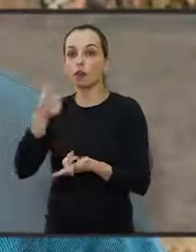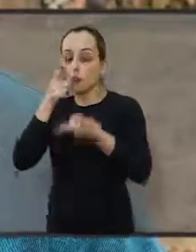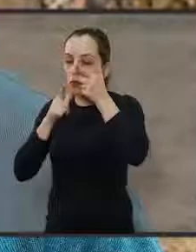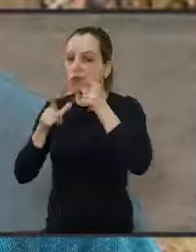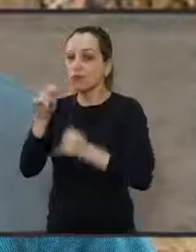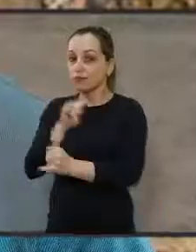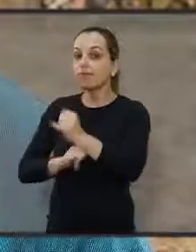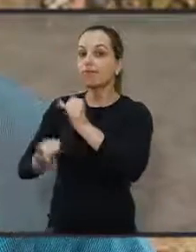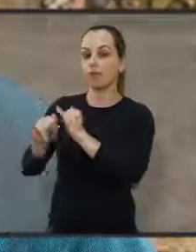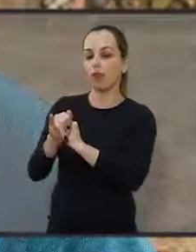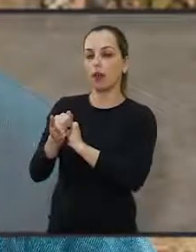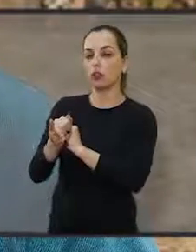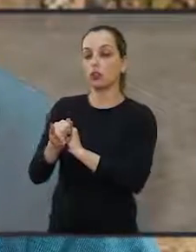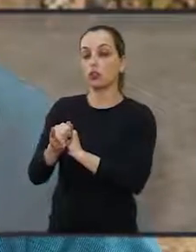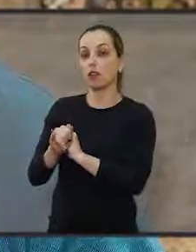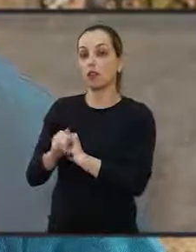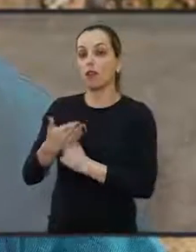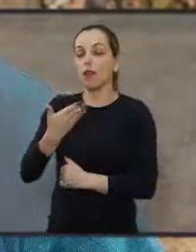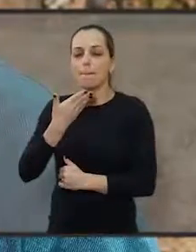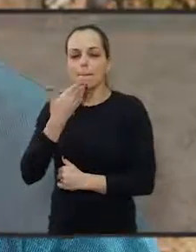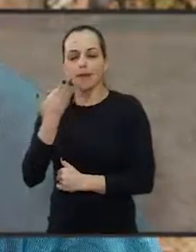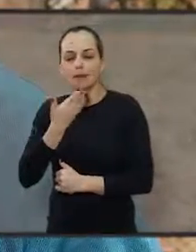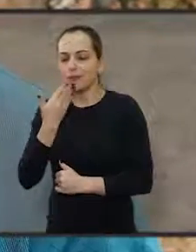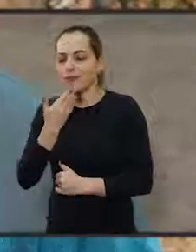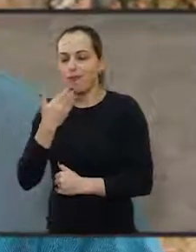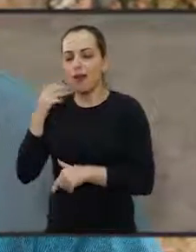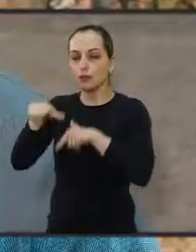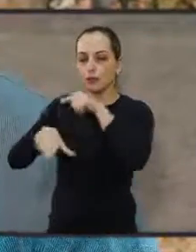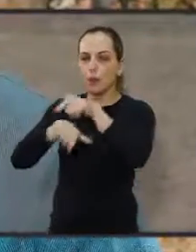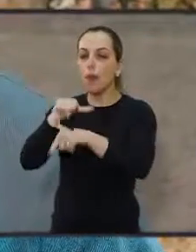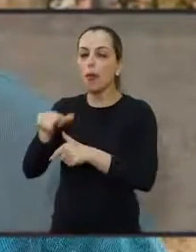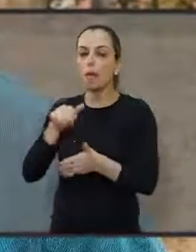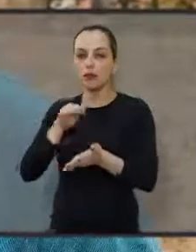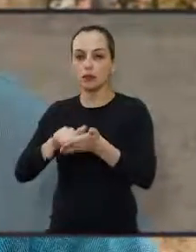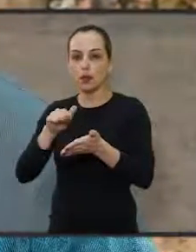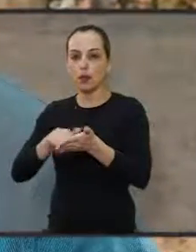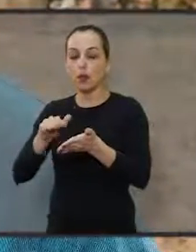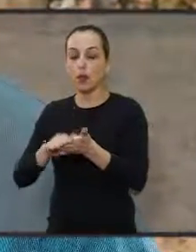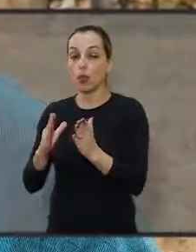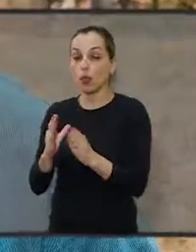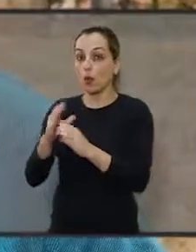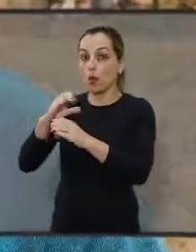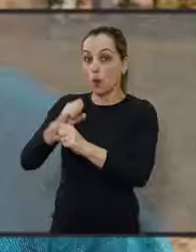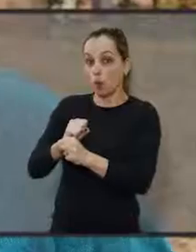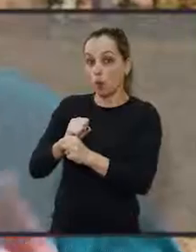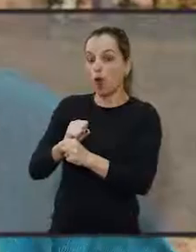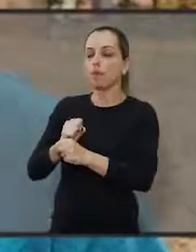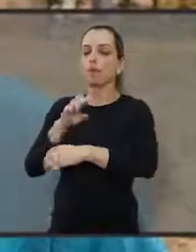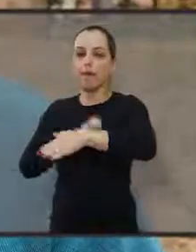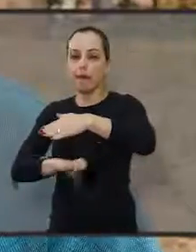requerimento pedindo a CND online, que facilitaria muito o trabalho dos contadores, né?